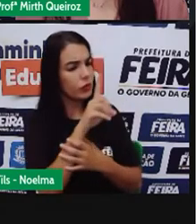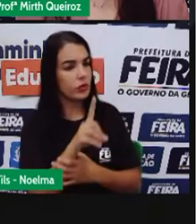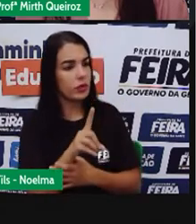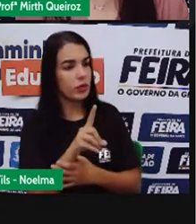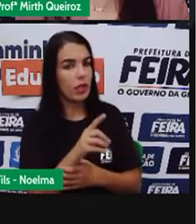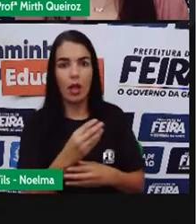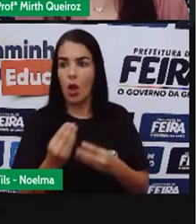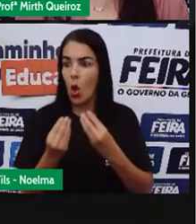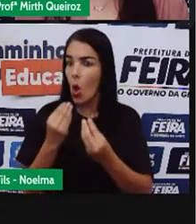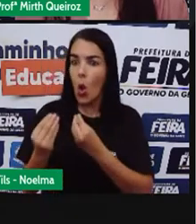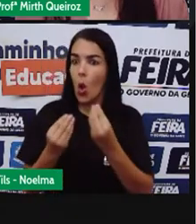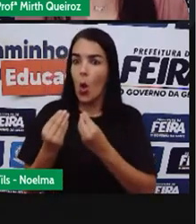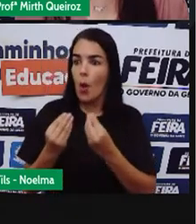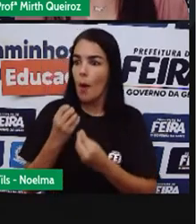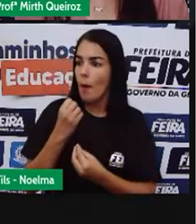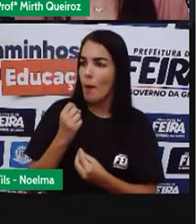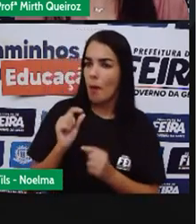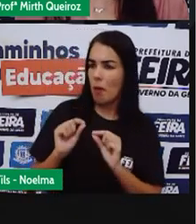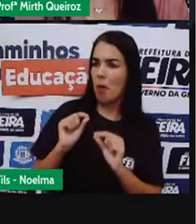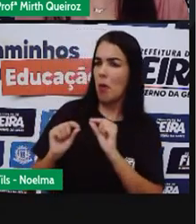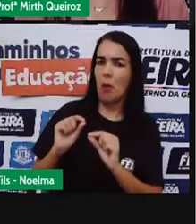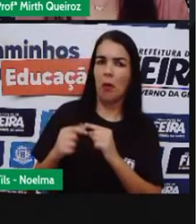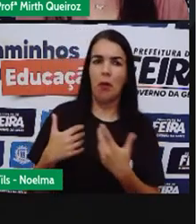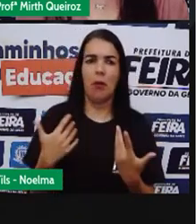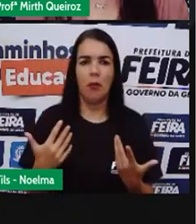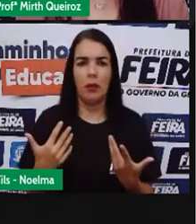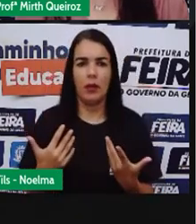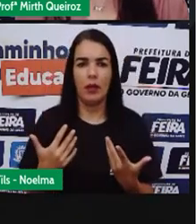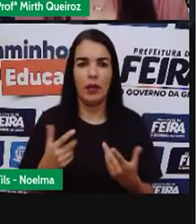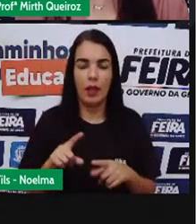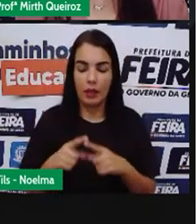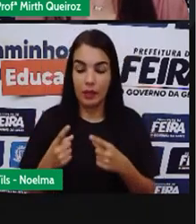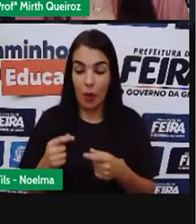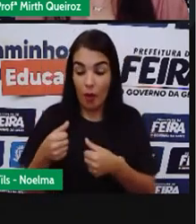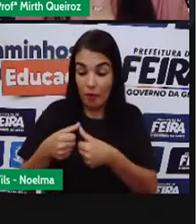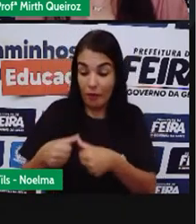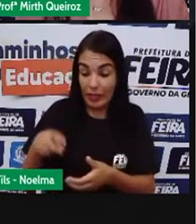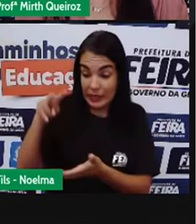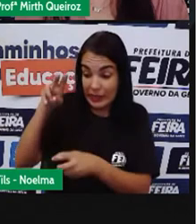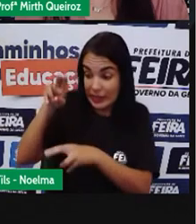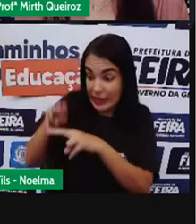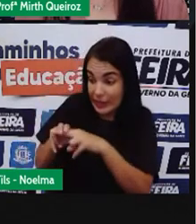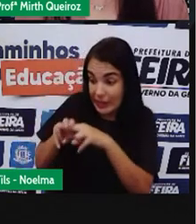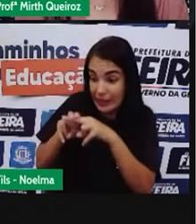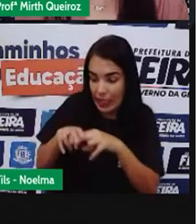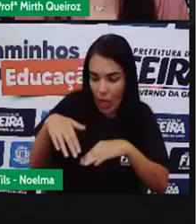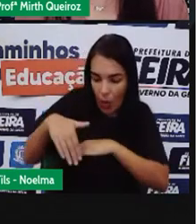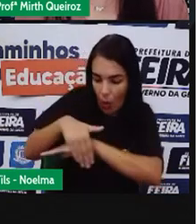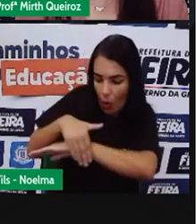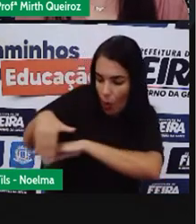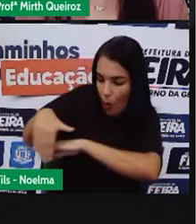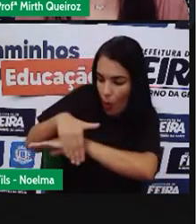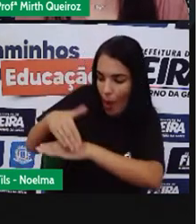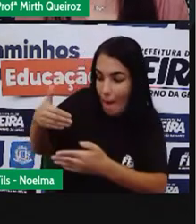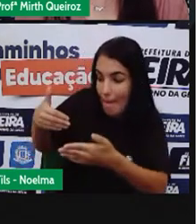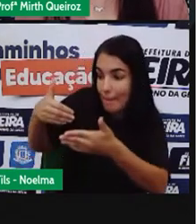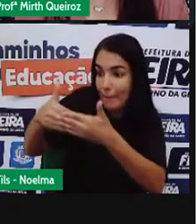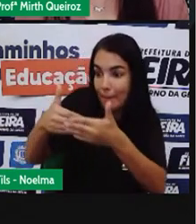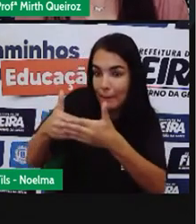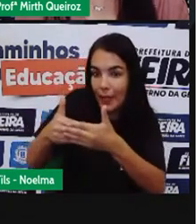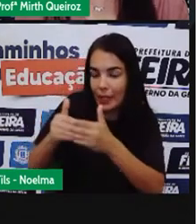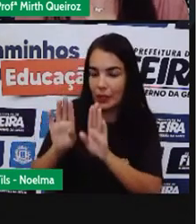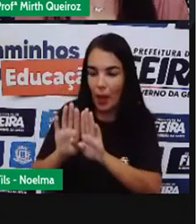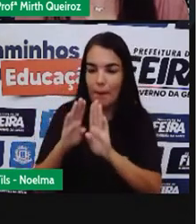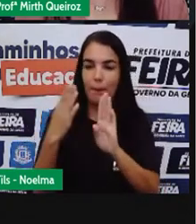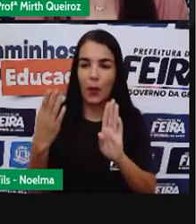Como assim? Ele faz questão de sentar num banco do corredor, perto da porta, para